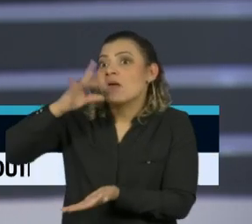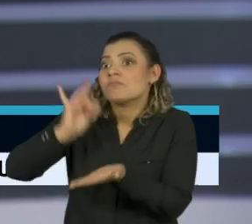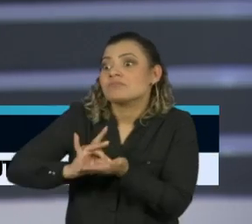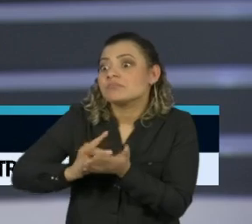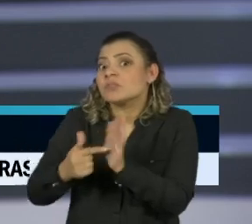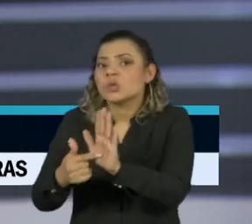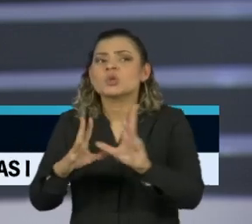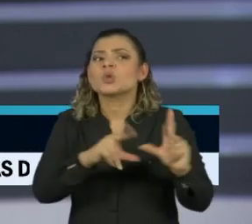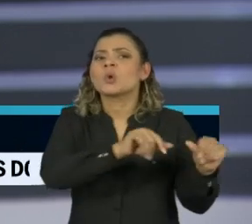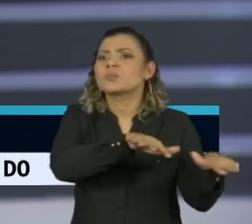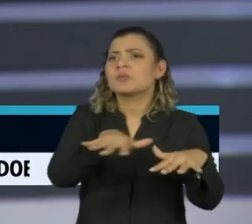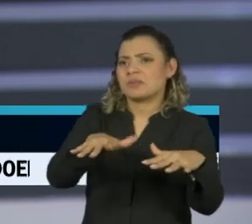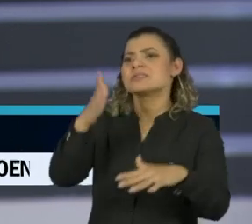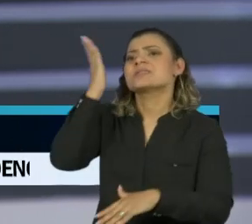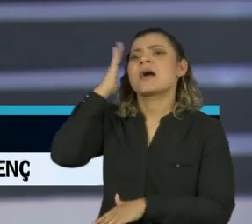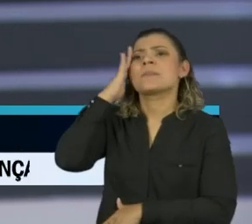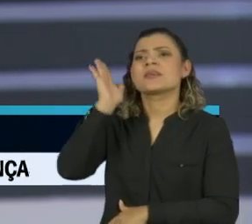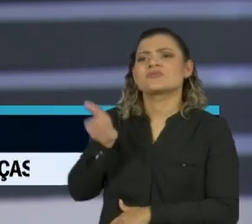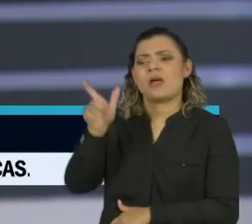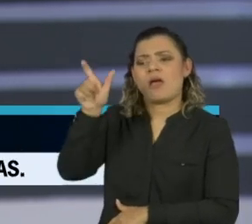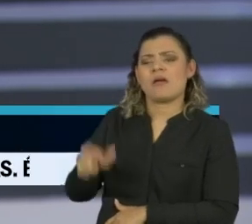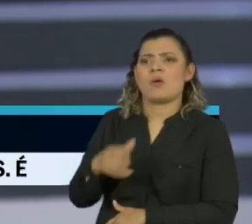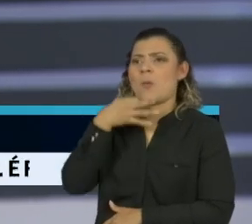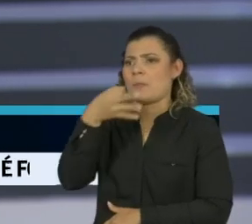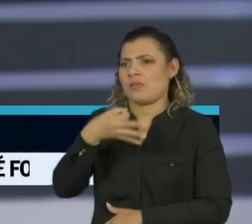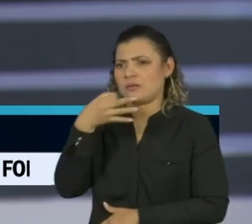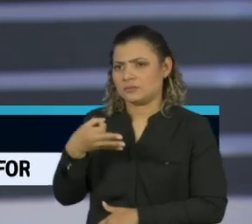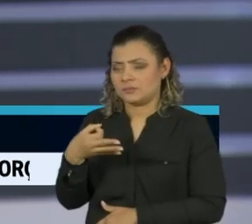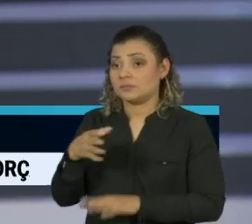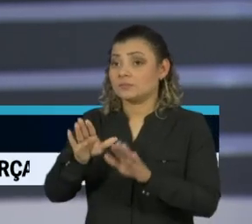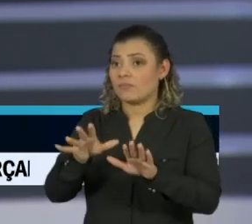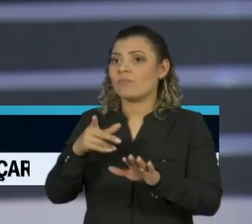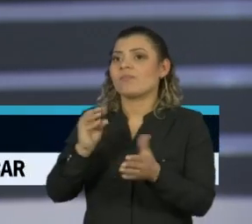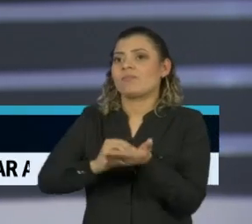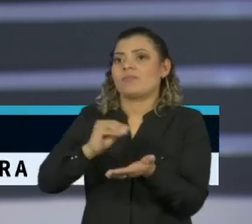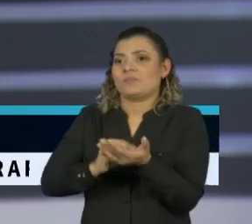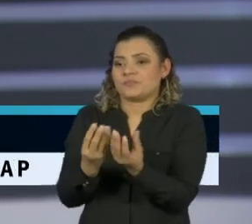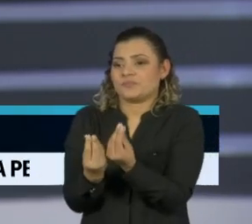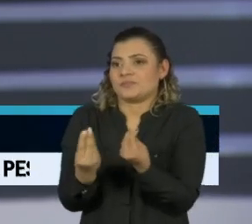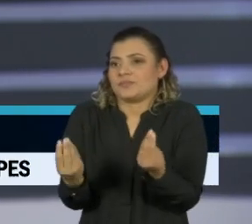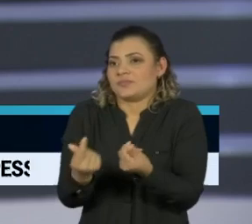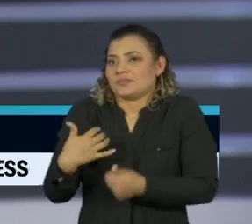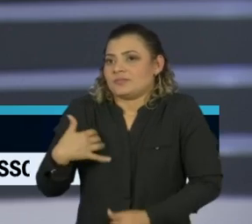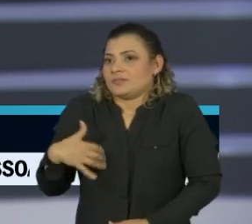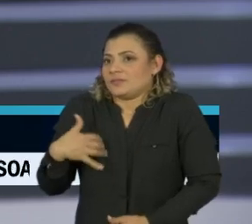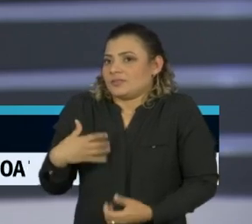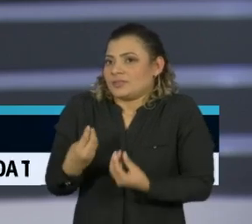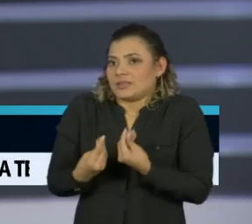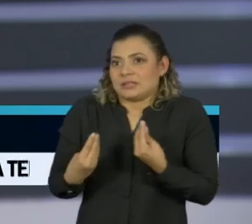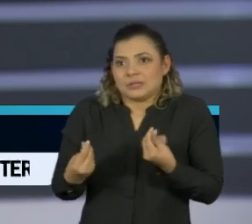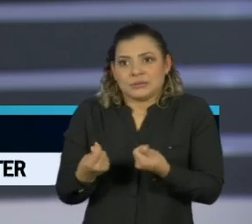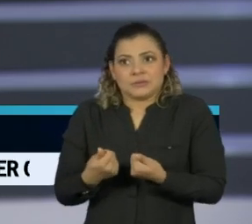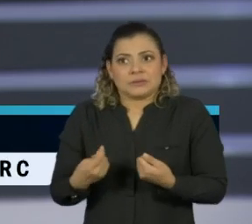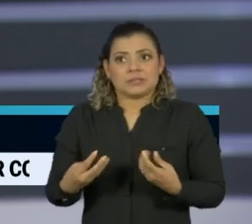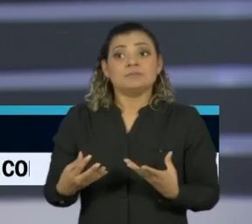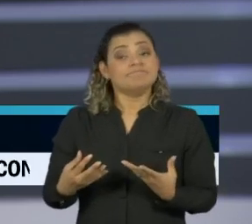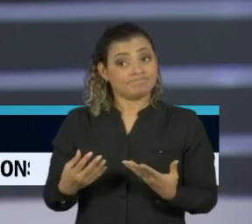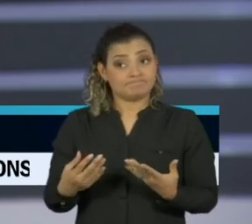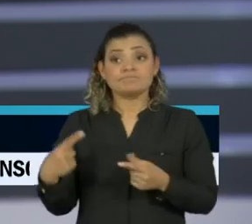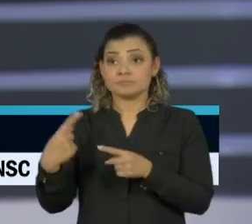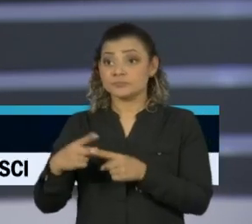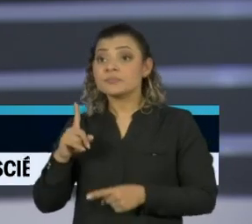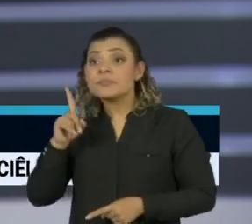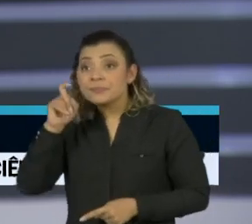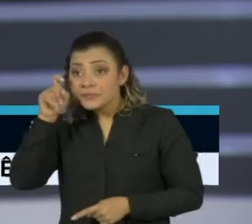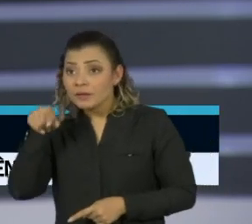se imaginou, mas acho que o mal-estar permanece. É muito claro a irritação do Bolsonaro e a preocupação dele em